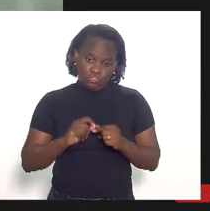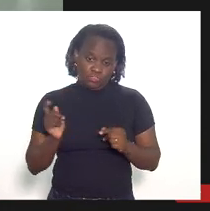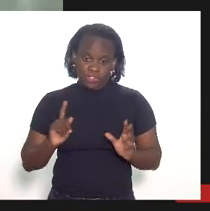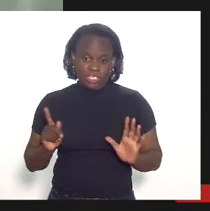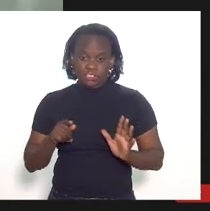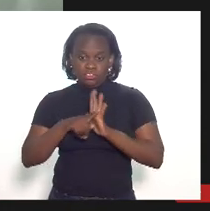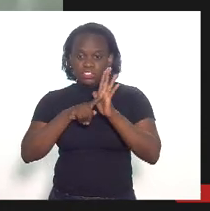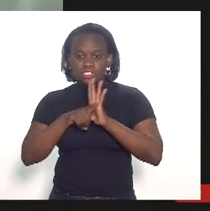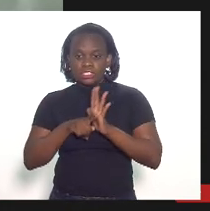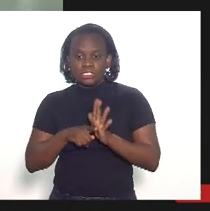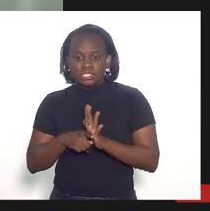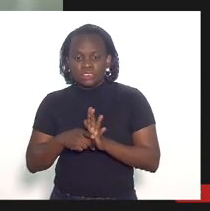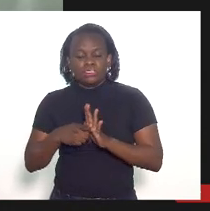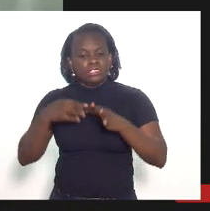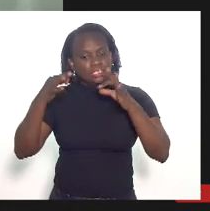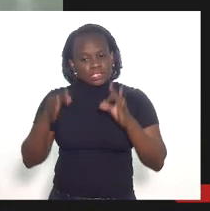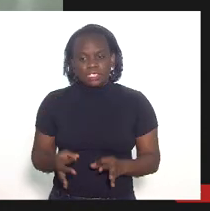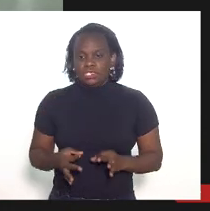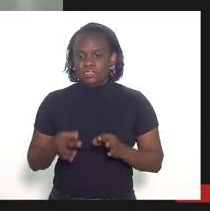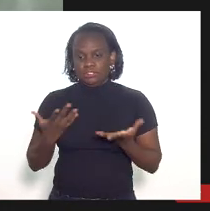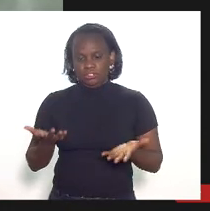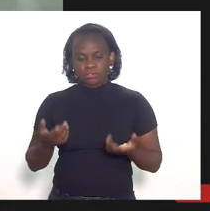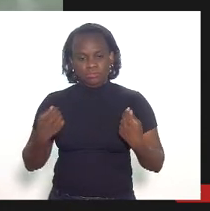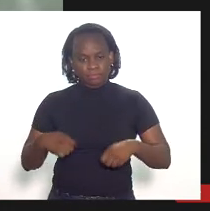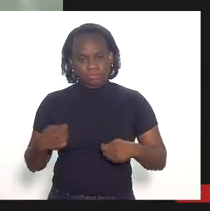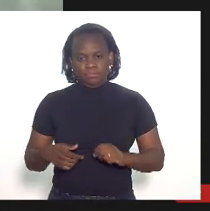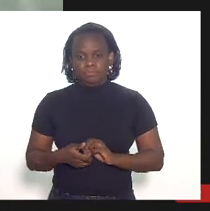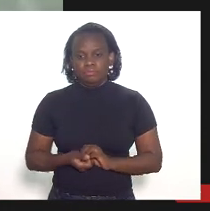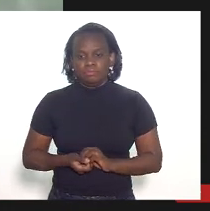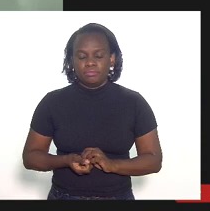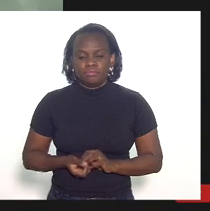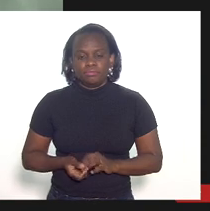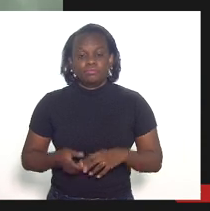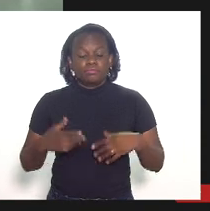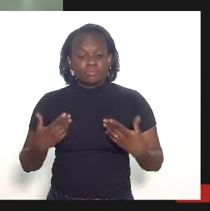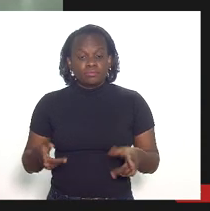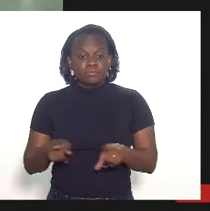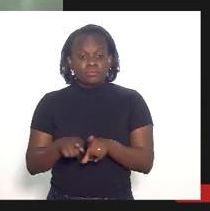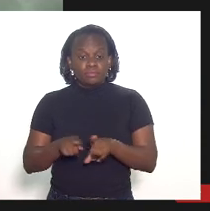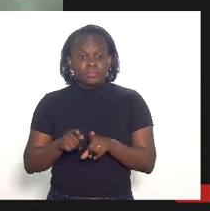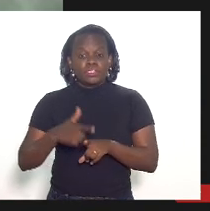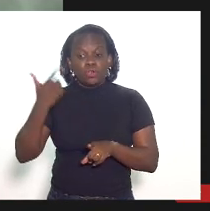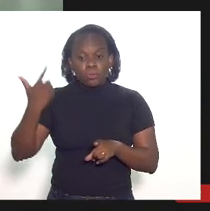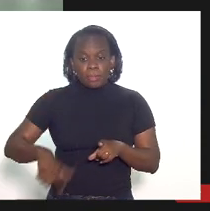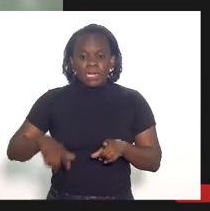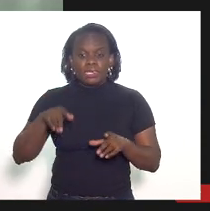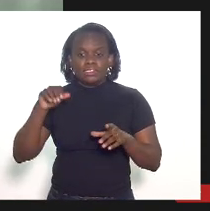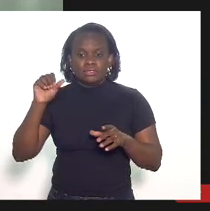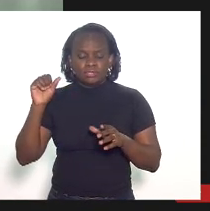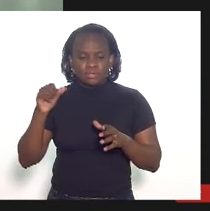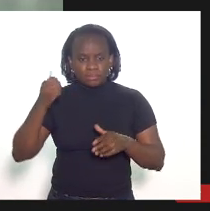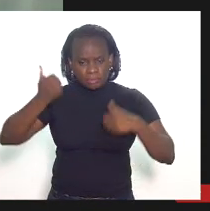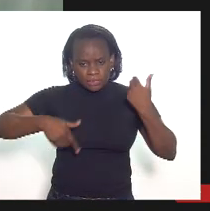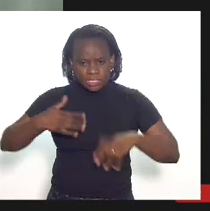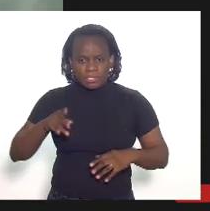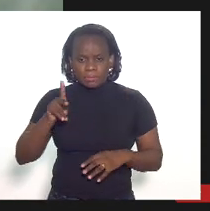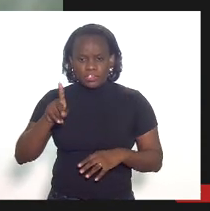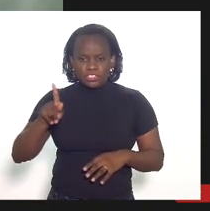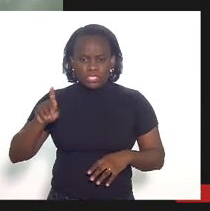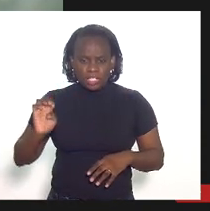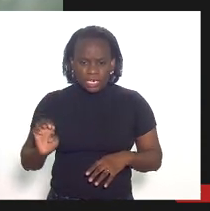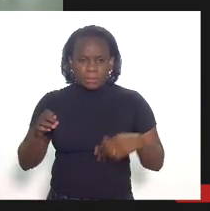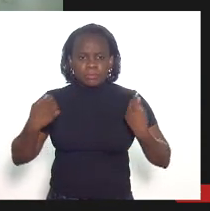fez a fiscalização da forma como deveria ter sido feita e aí também vai uma crítica a nossa PGE porque nós tivemos que